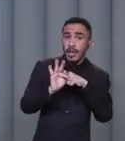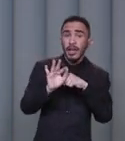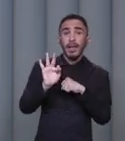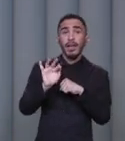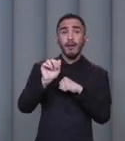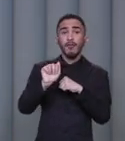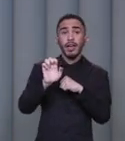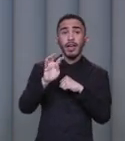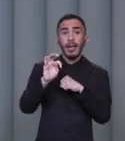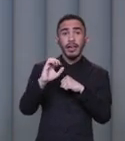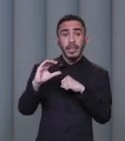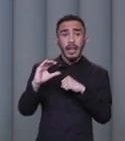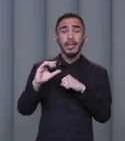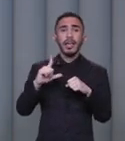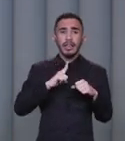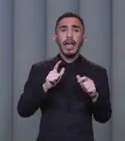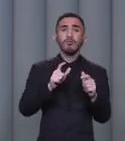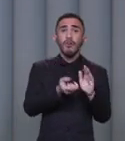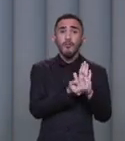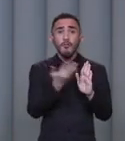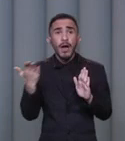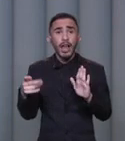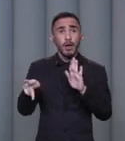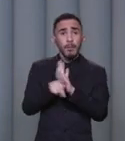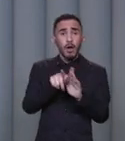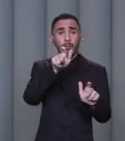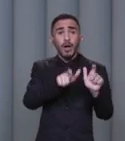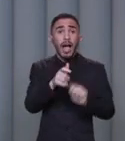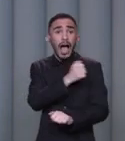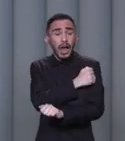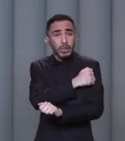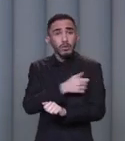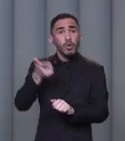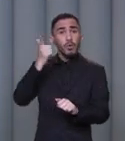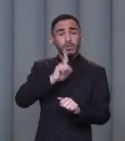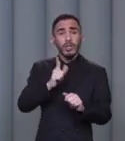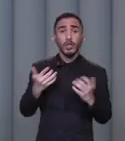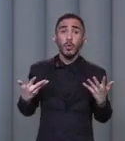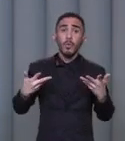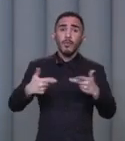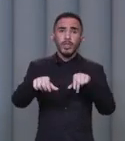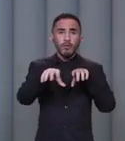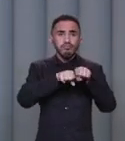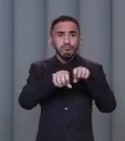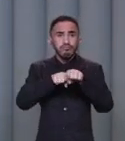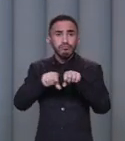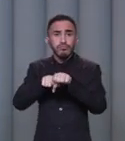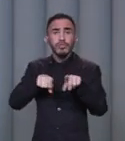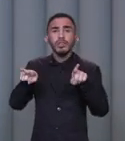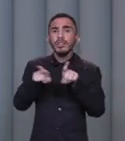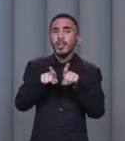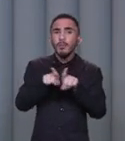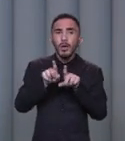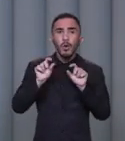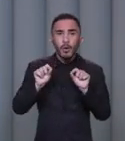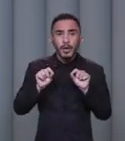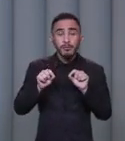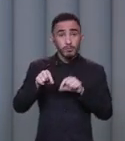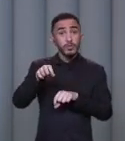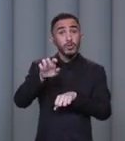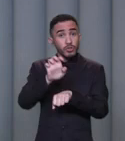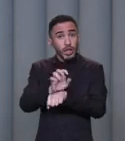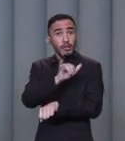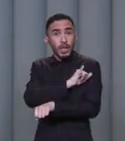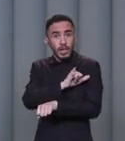faitex, com 75 mil alunos dando qualificação profissional e, sobretudo, um Estado que